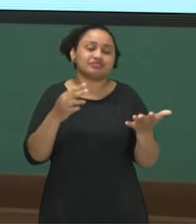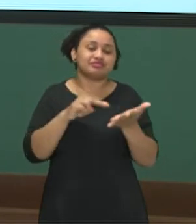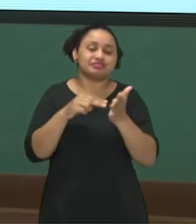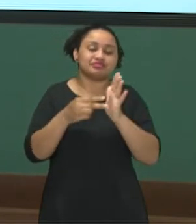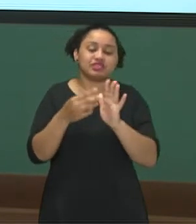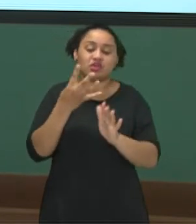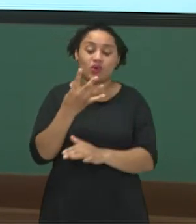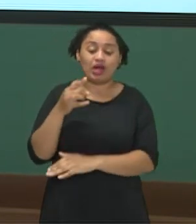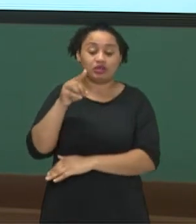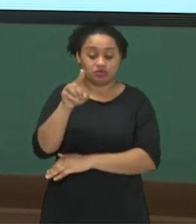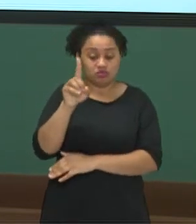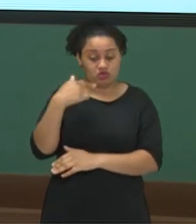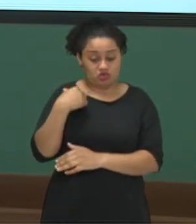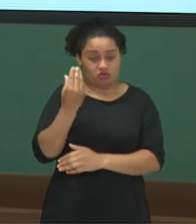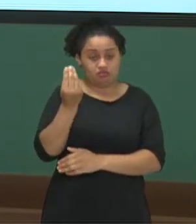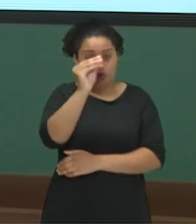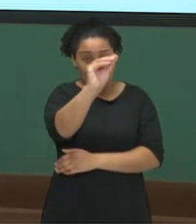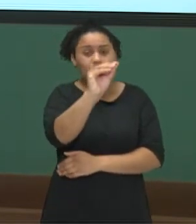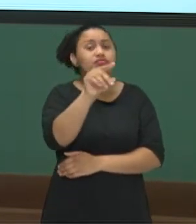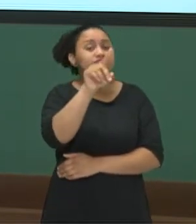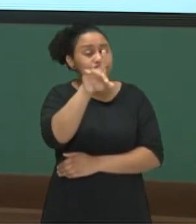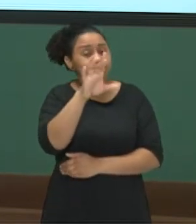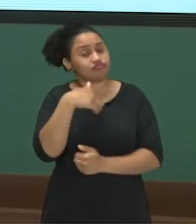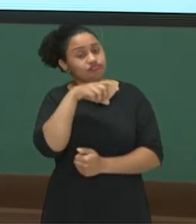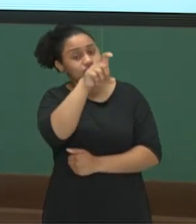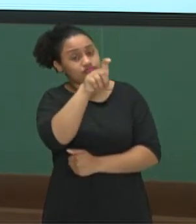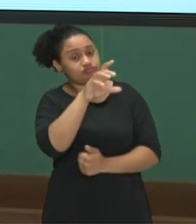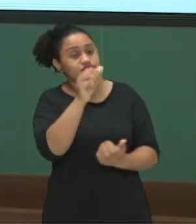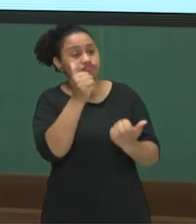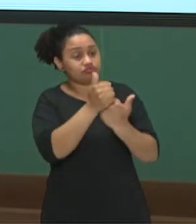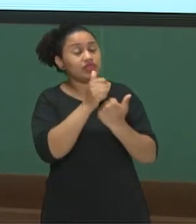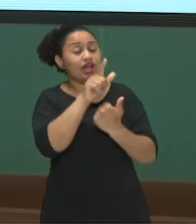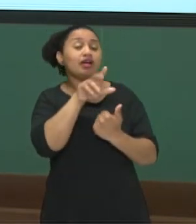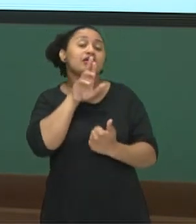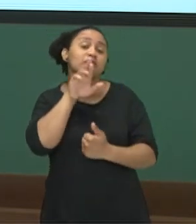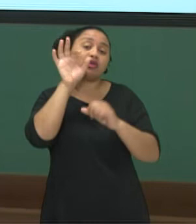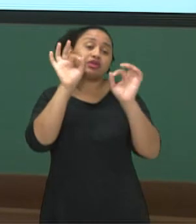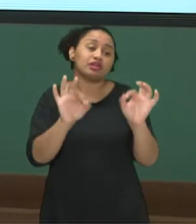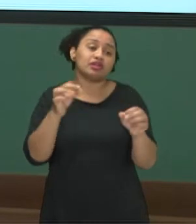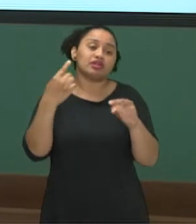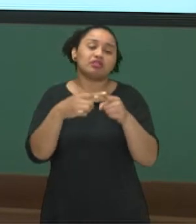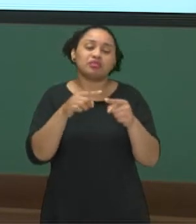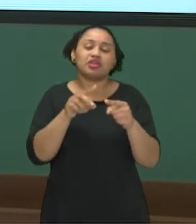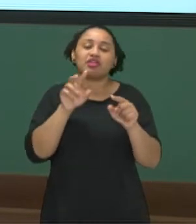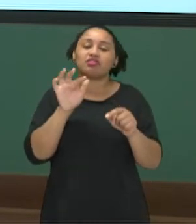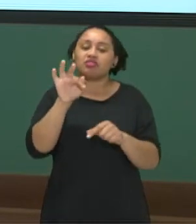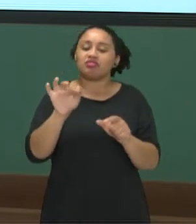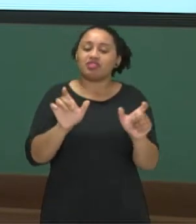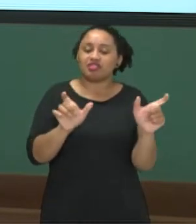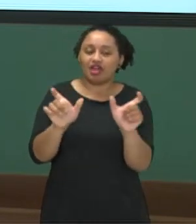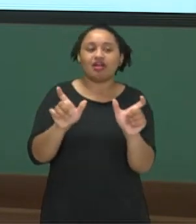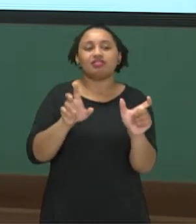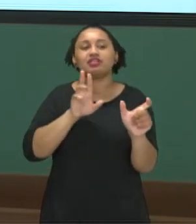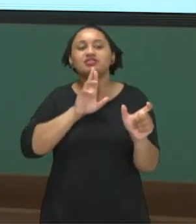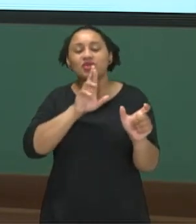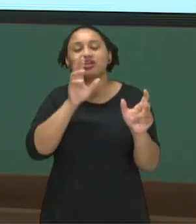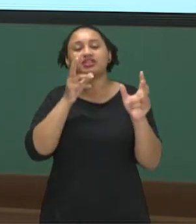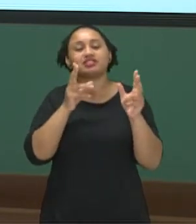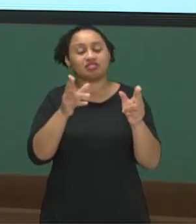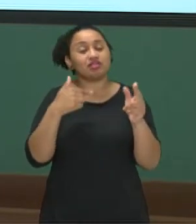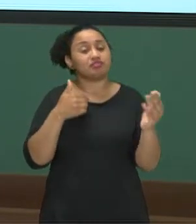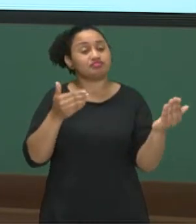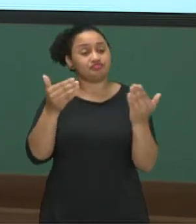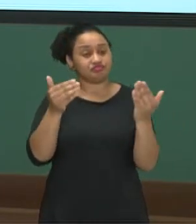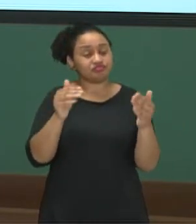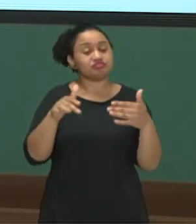4 mil que foi colocado na equação foi solução, porque bateu no finalzinho que o resultado deu certo. A avenida